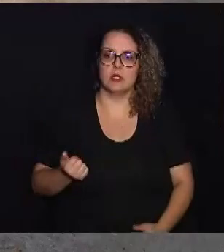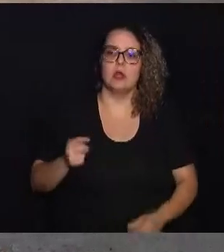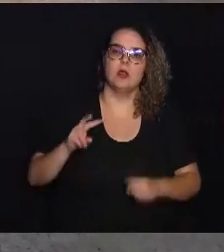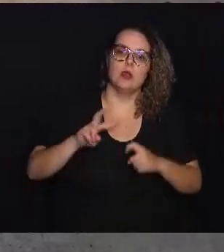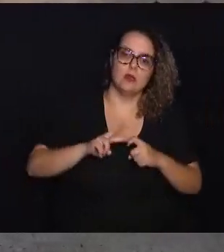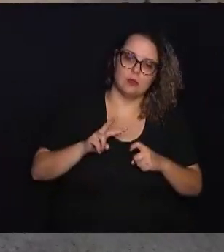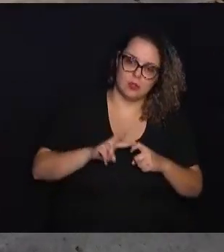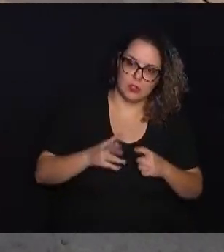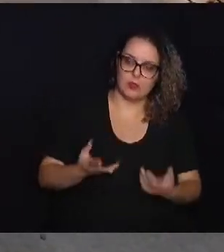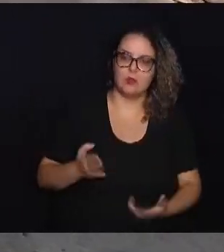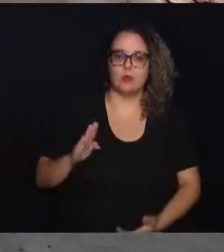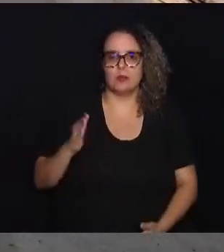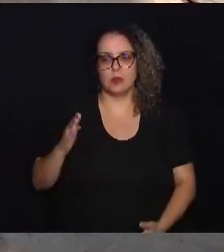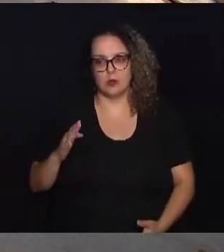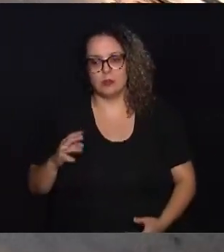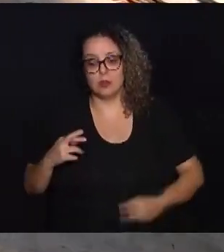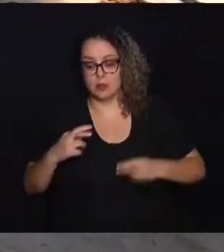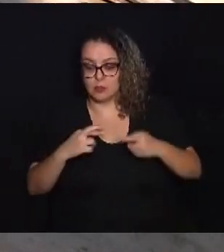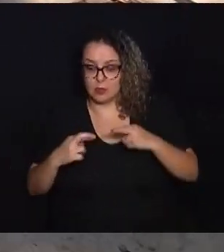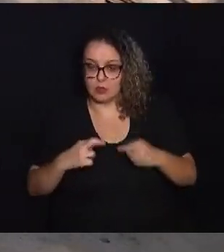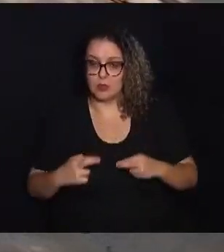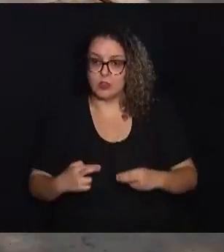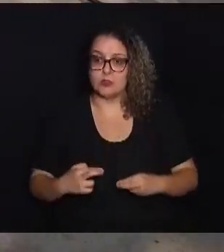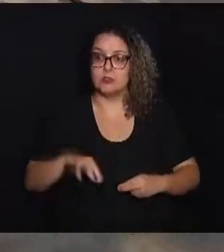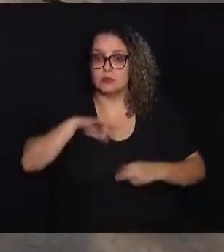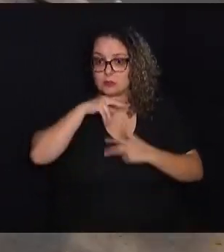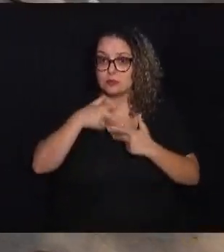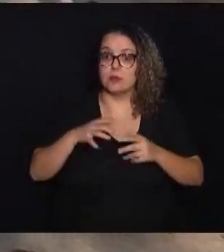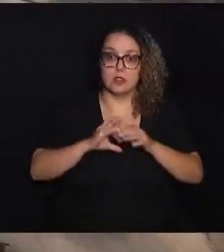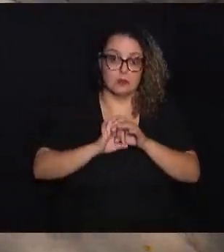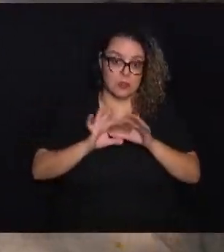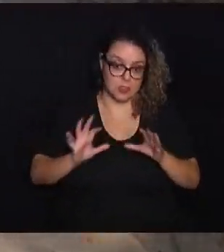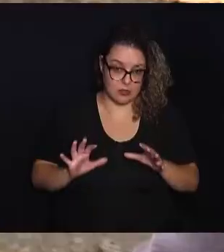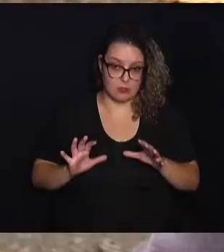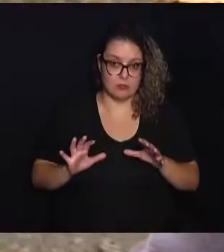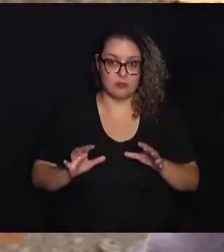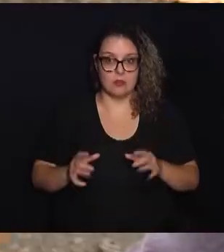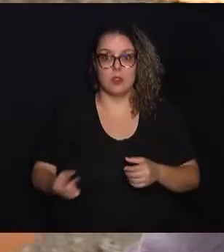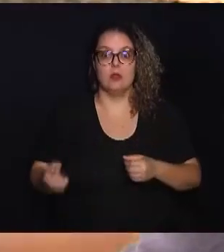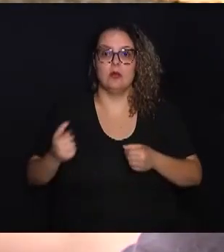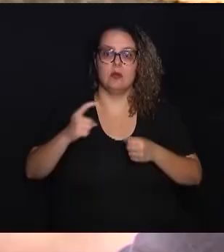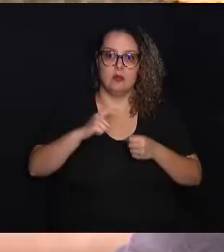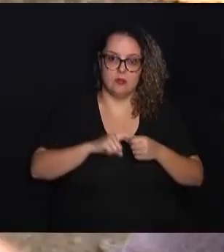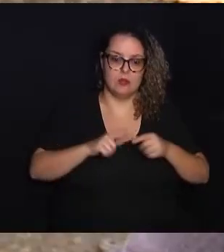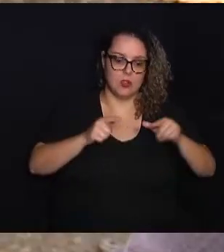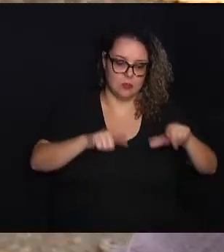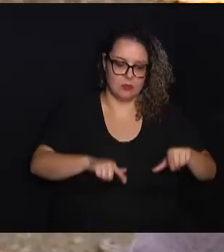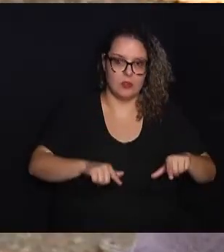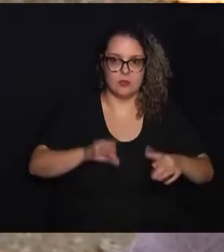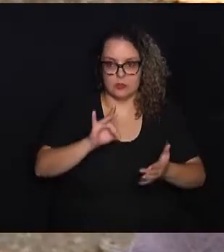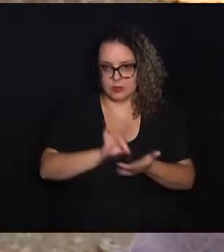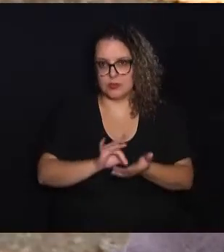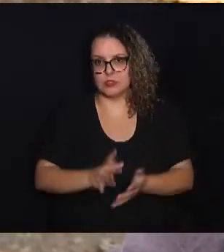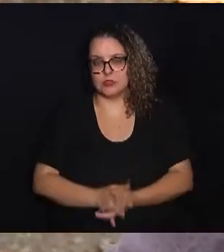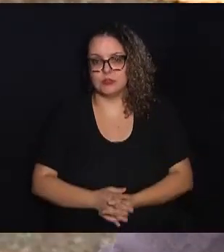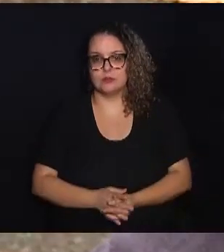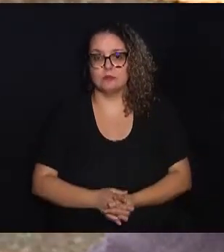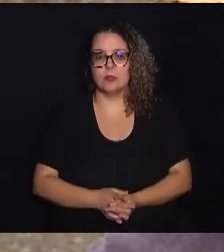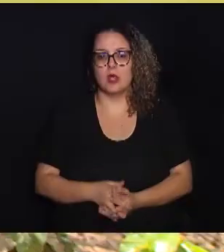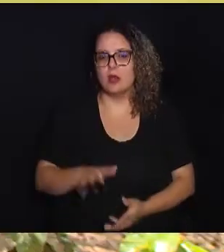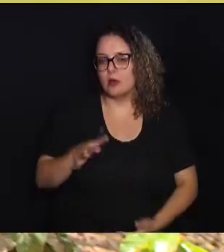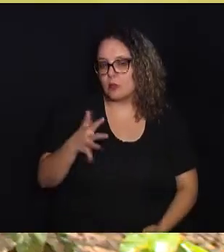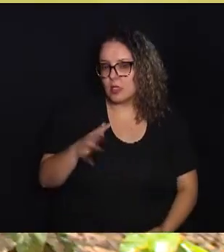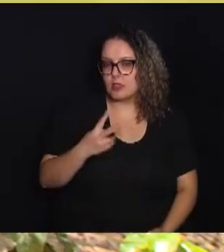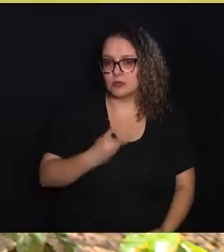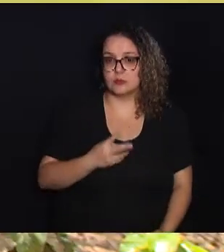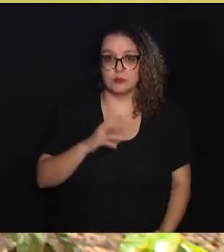Então daí uma equipe com médicos veterinários, biólogos, vai avaliar se o animal está apto já para ser devolvido no ambiente de origem.